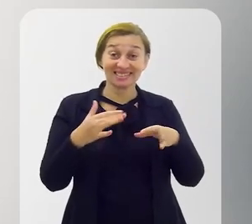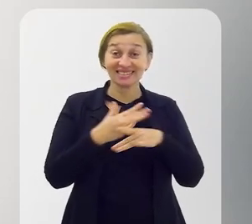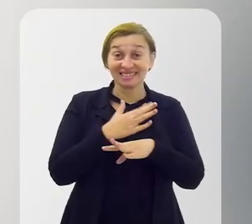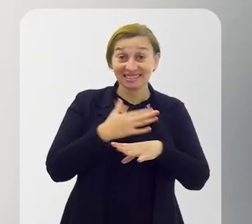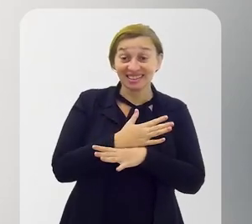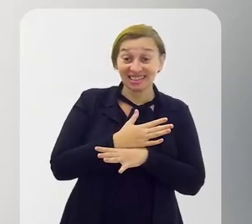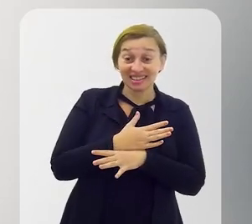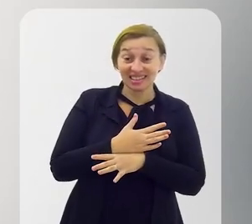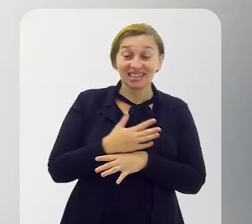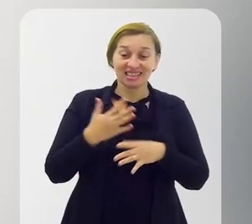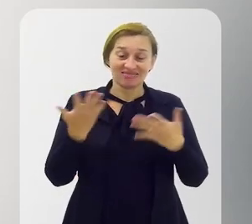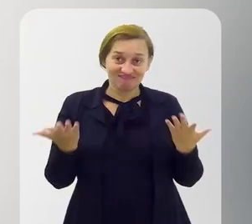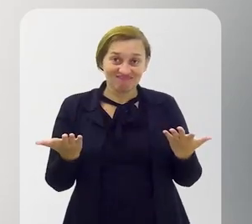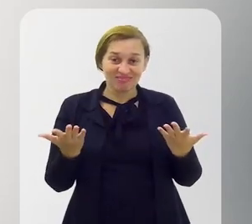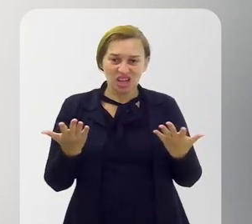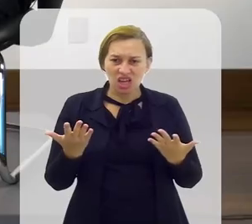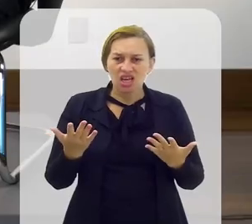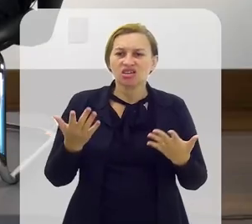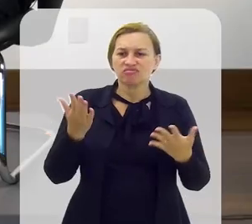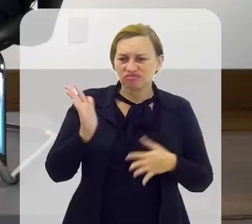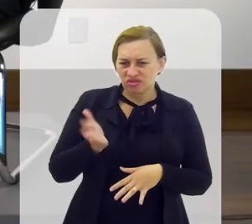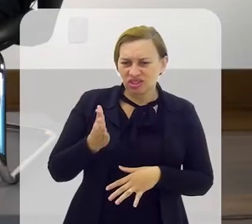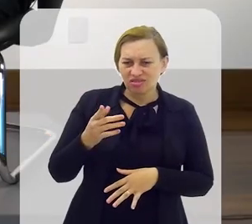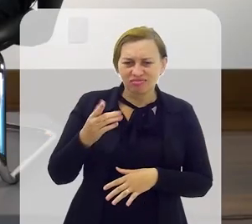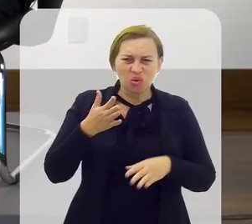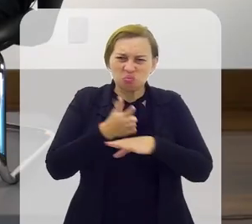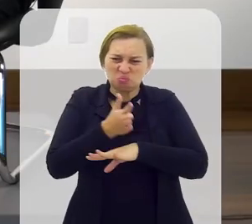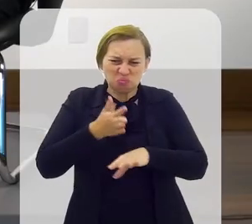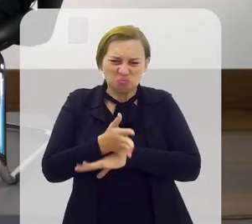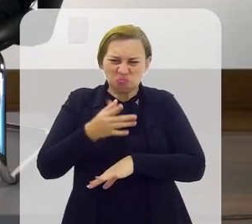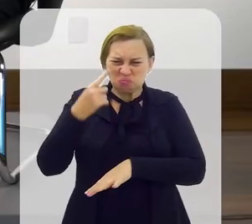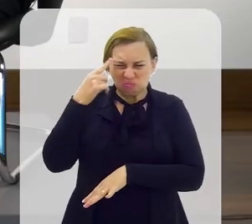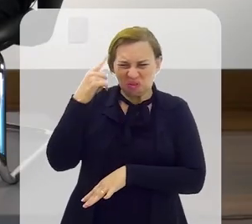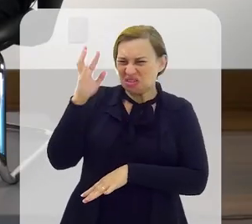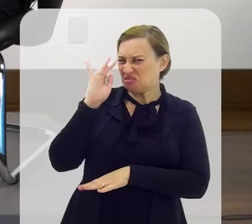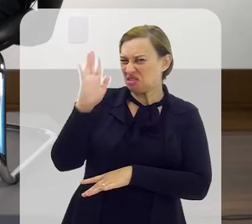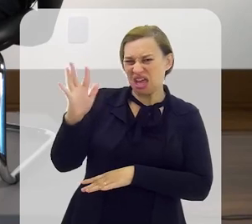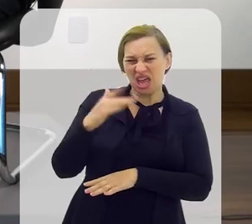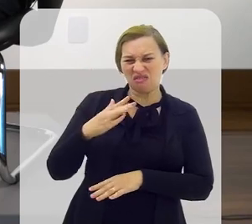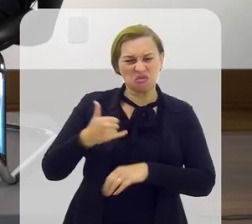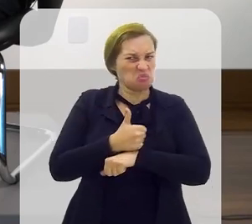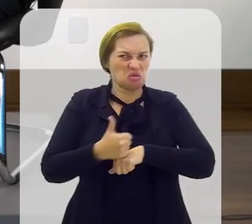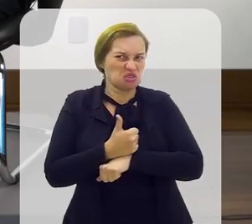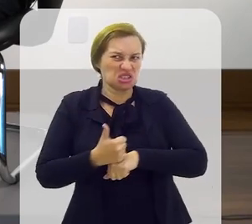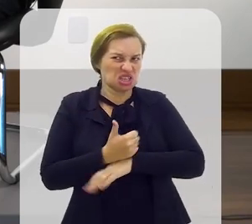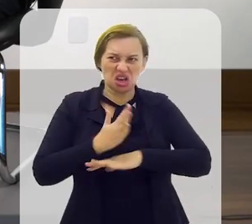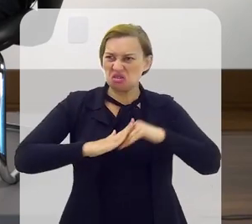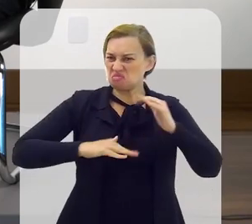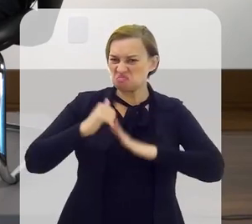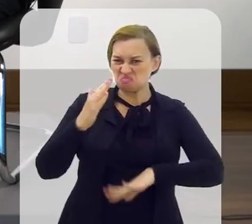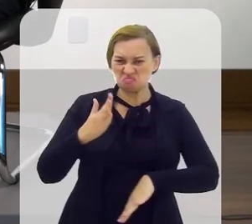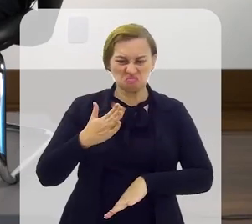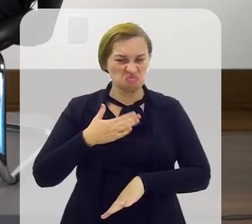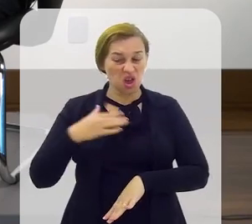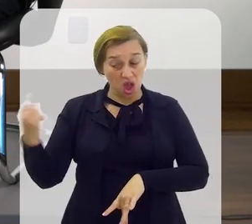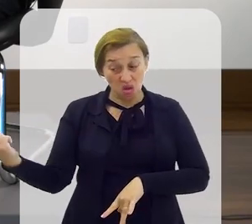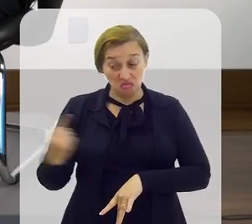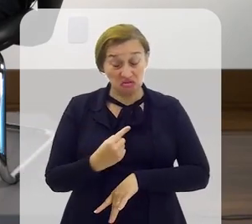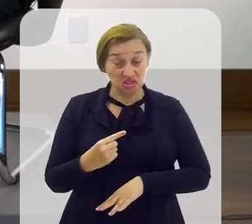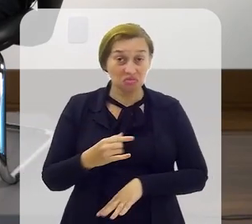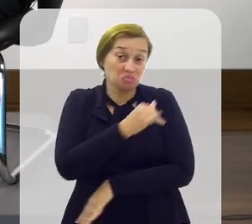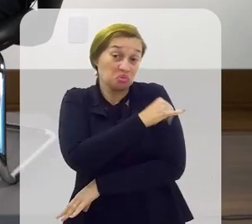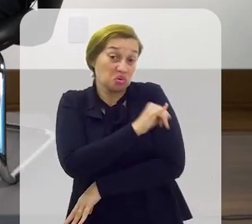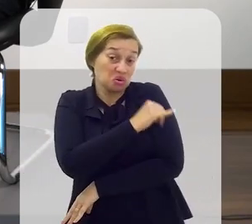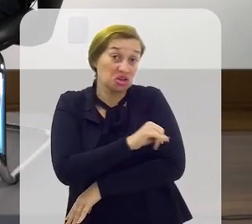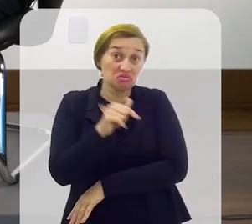na minha cidade Mas eu fazia ideia De que isso podia ser uma profissão Ou podia ser um E aí